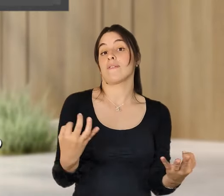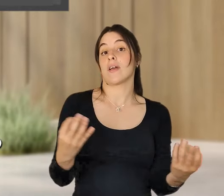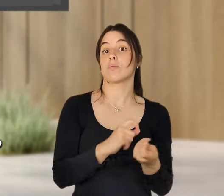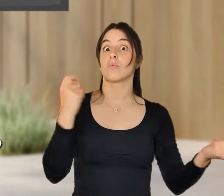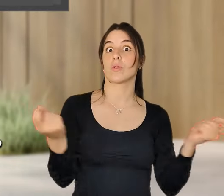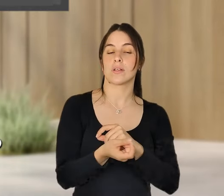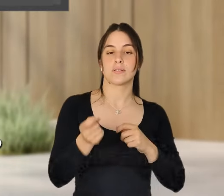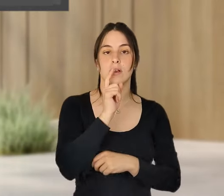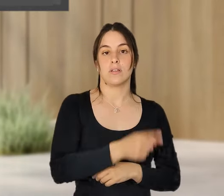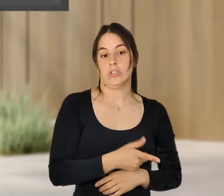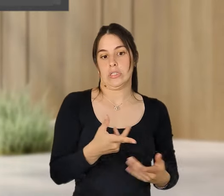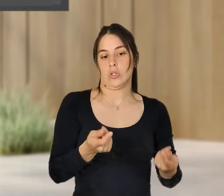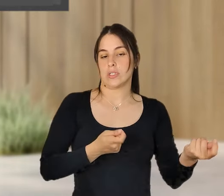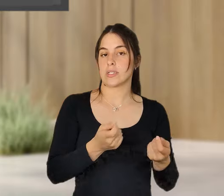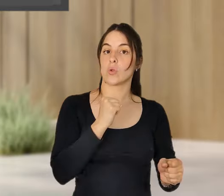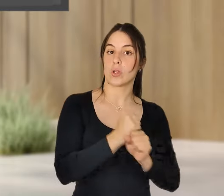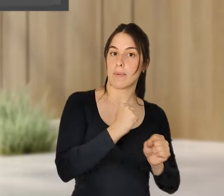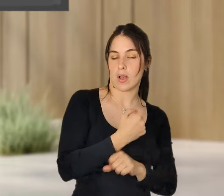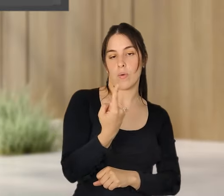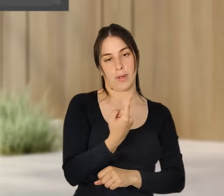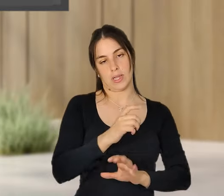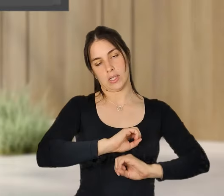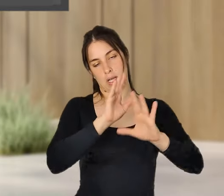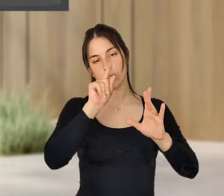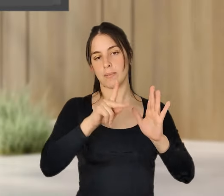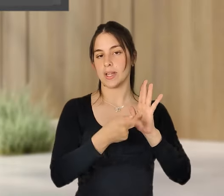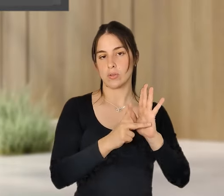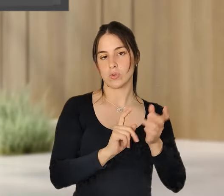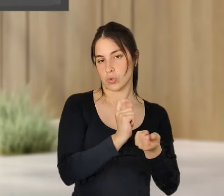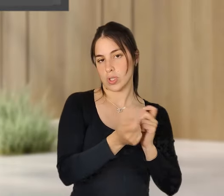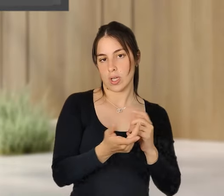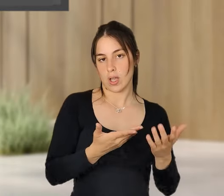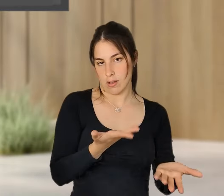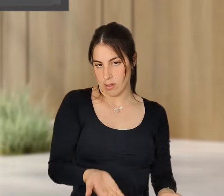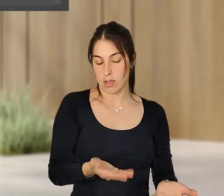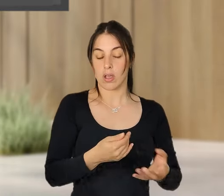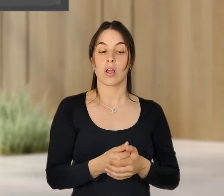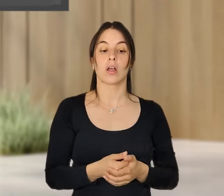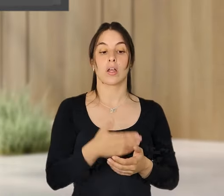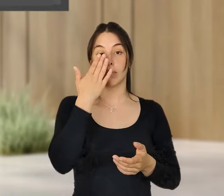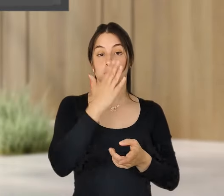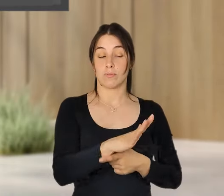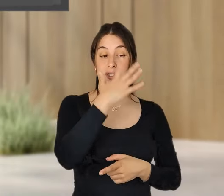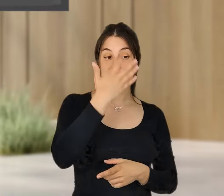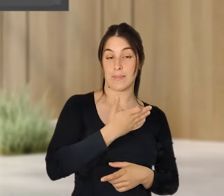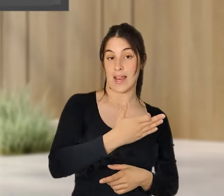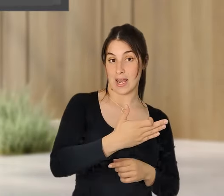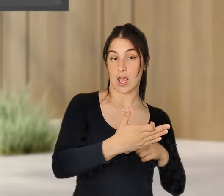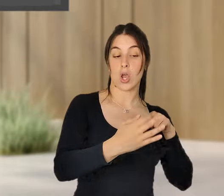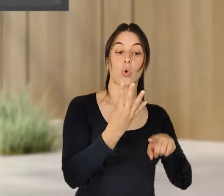na organização do trabalho obriga a repensar tudo. e portanto no caso da semana de quatro dias